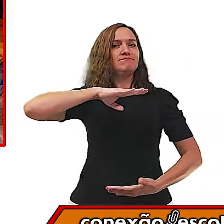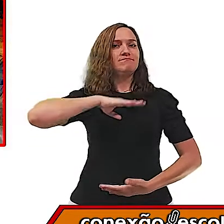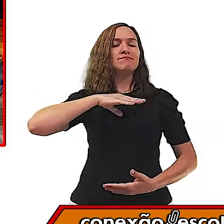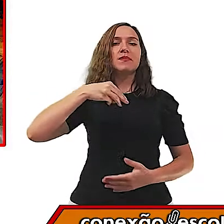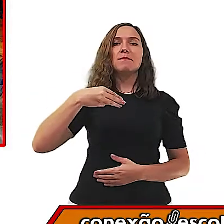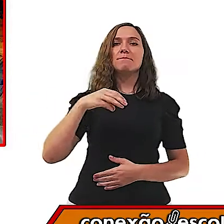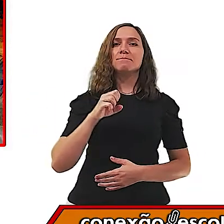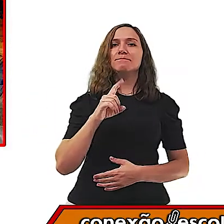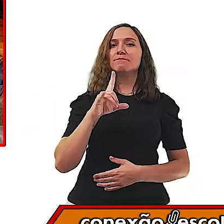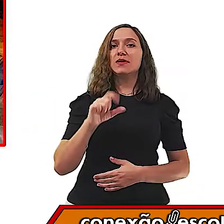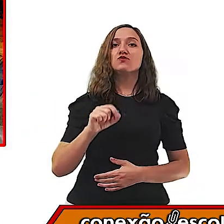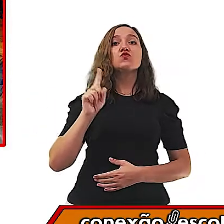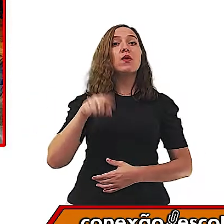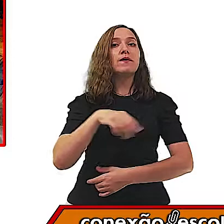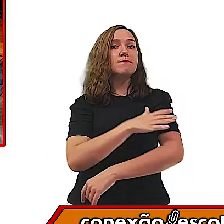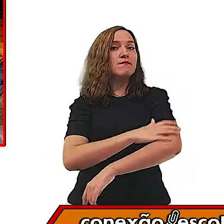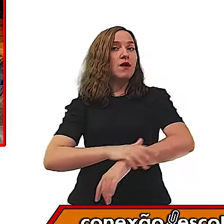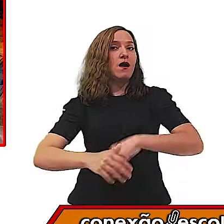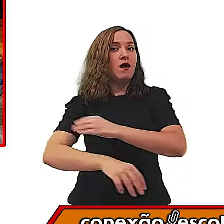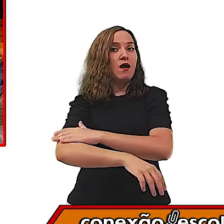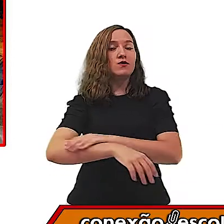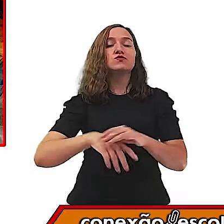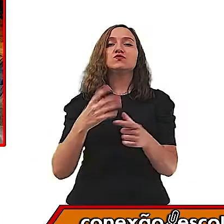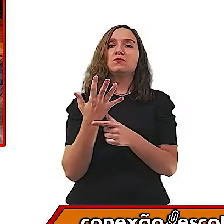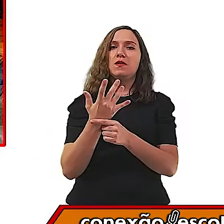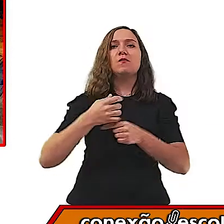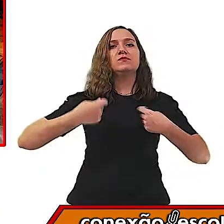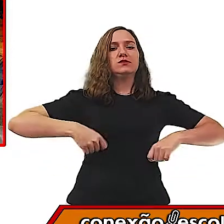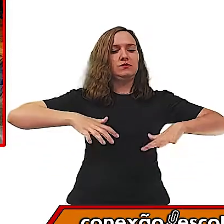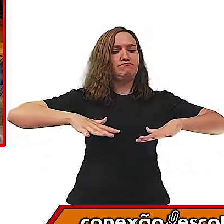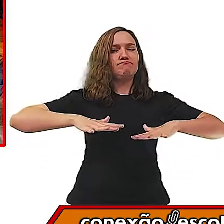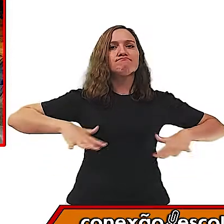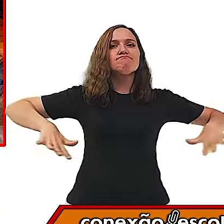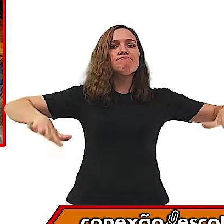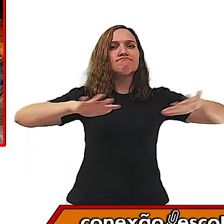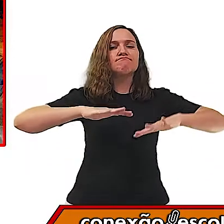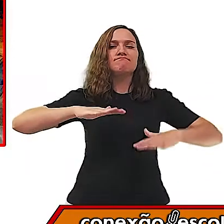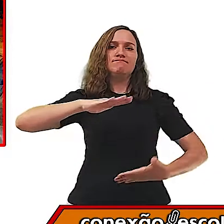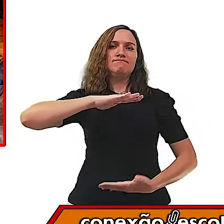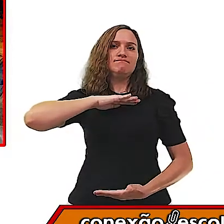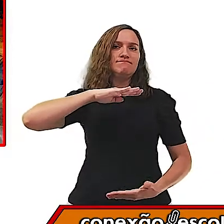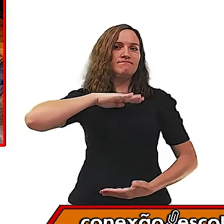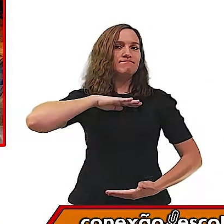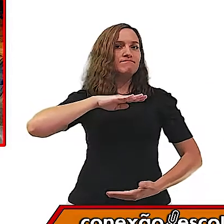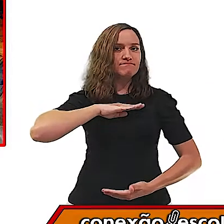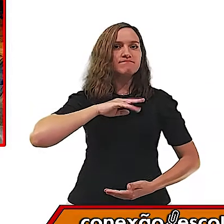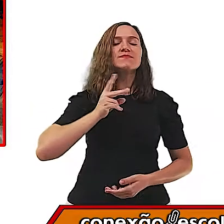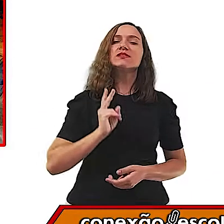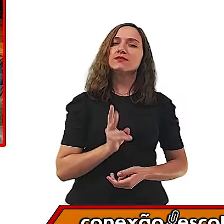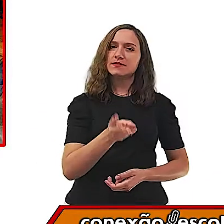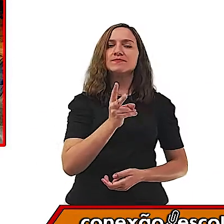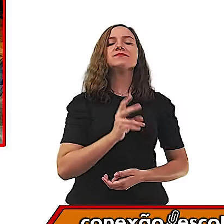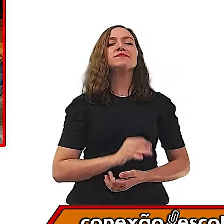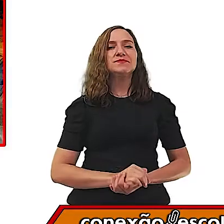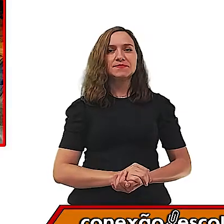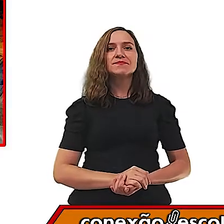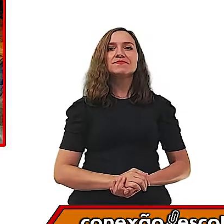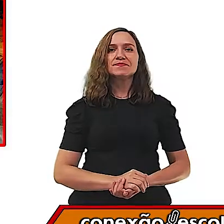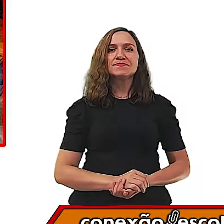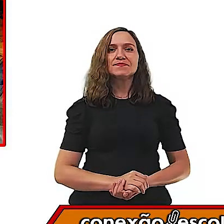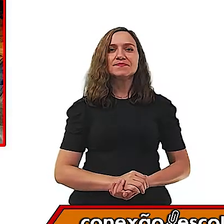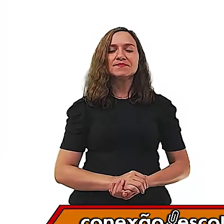dos membros superiores, elas têm que estar entre a cintura e o ombro.